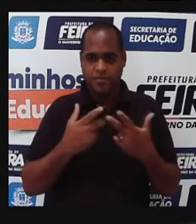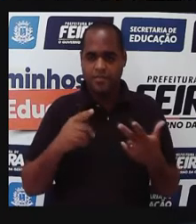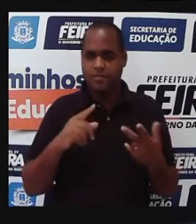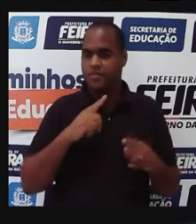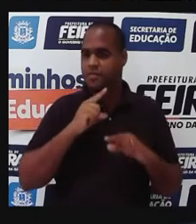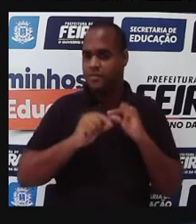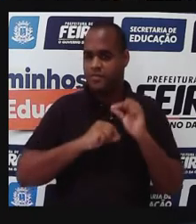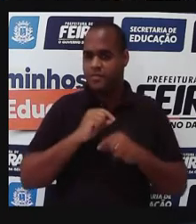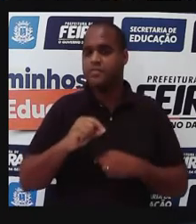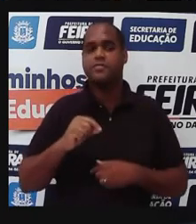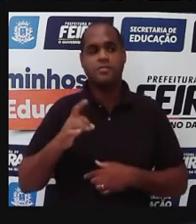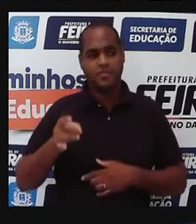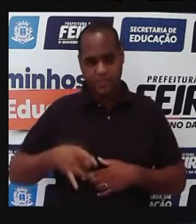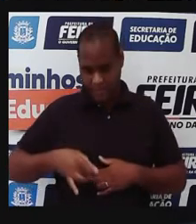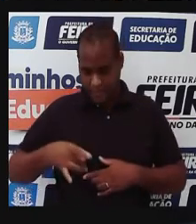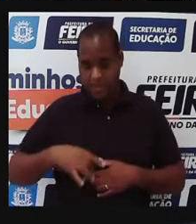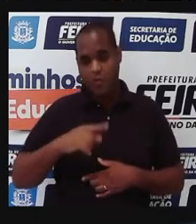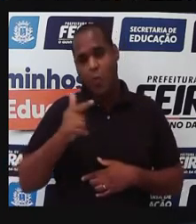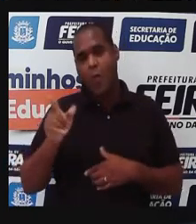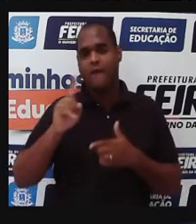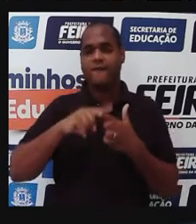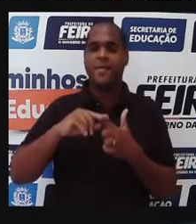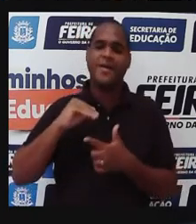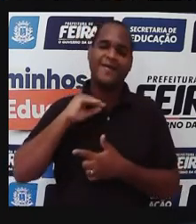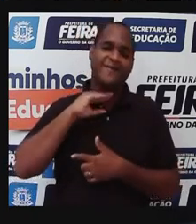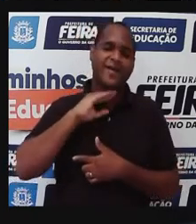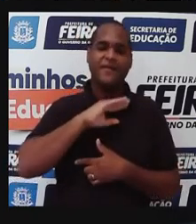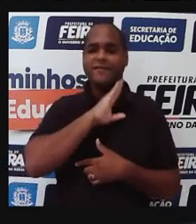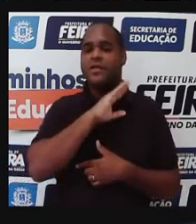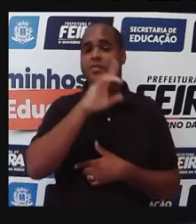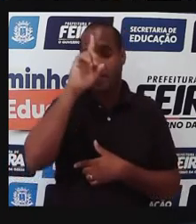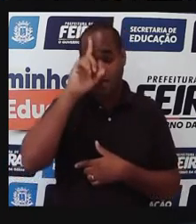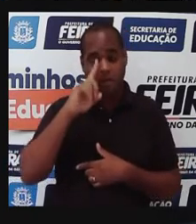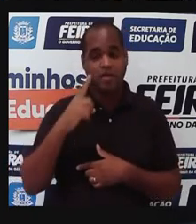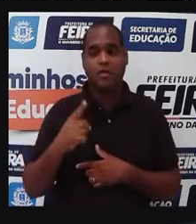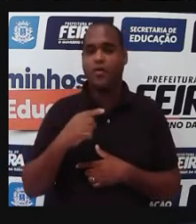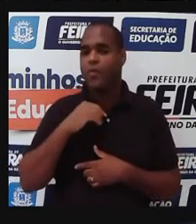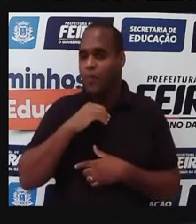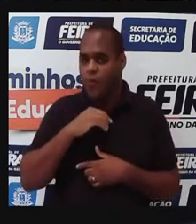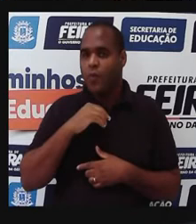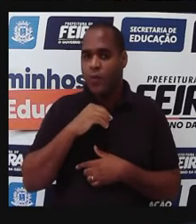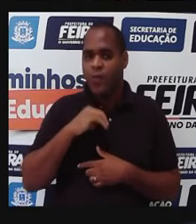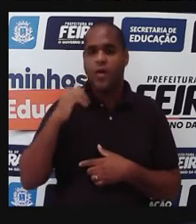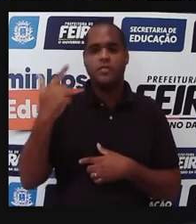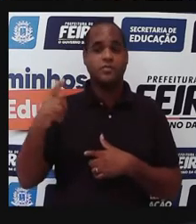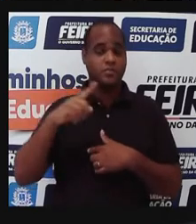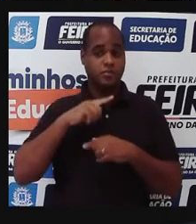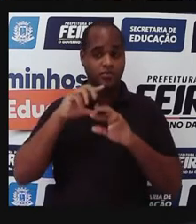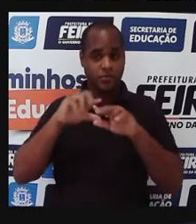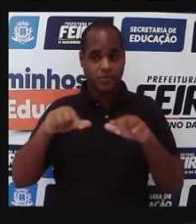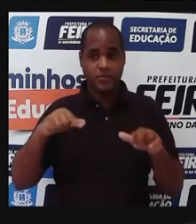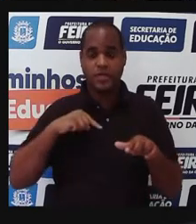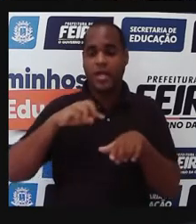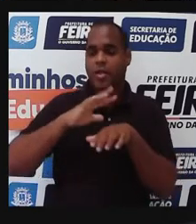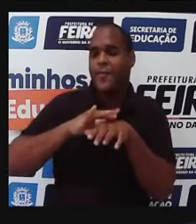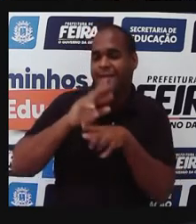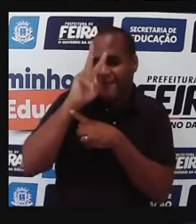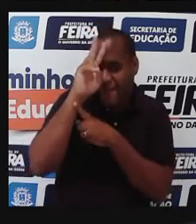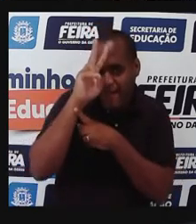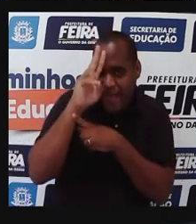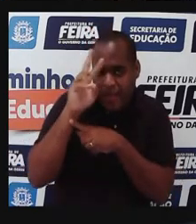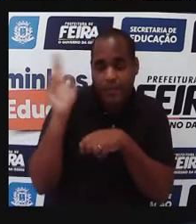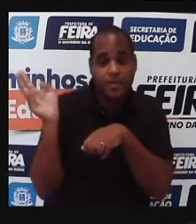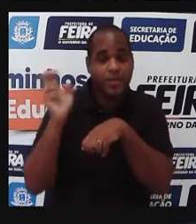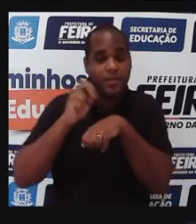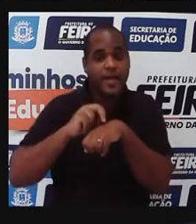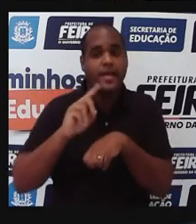esquistossomose, tá? Febre amarela, a tuberculose, a filariose, a doença de chagas,